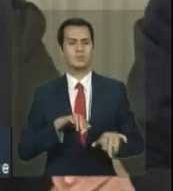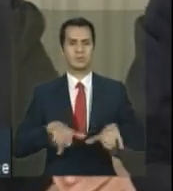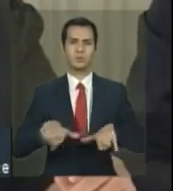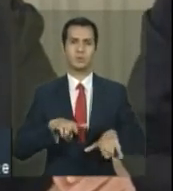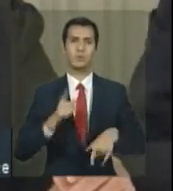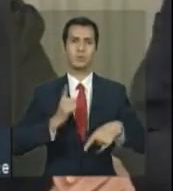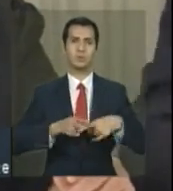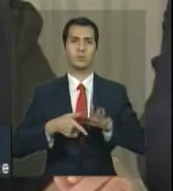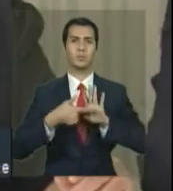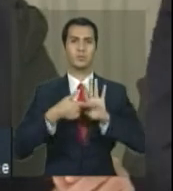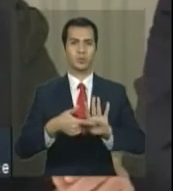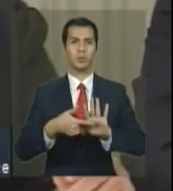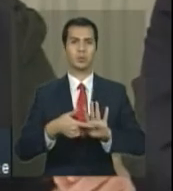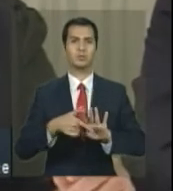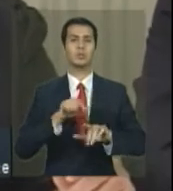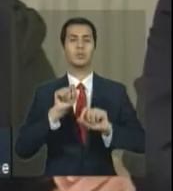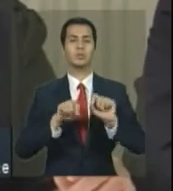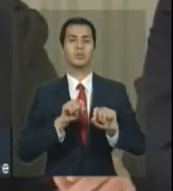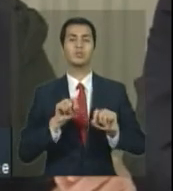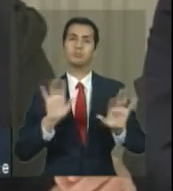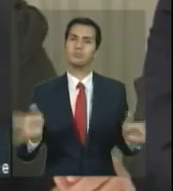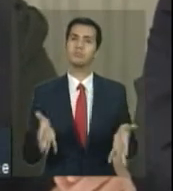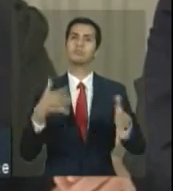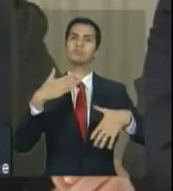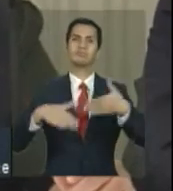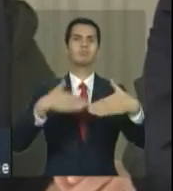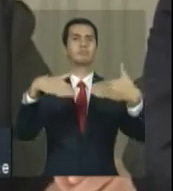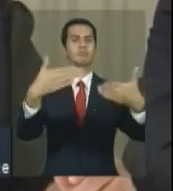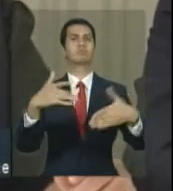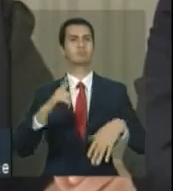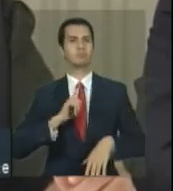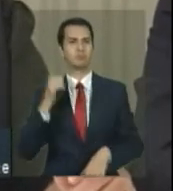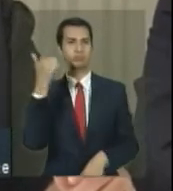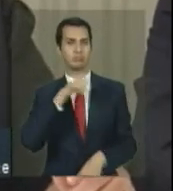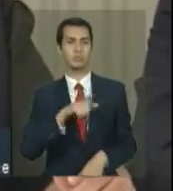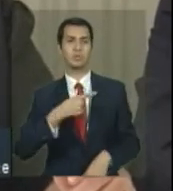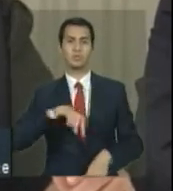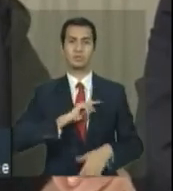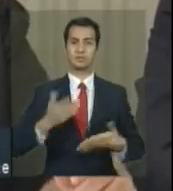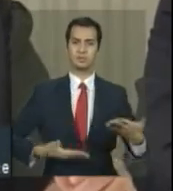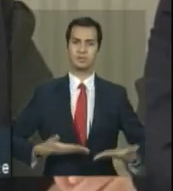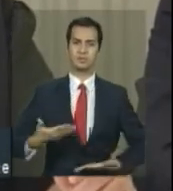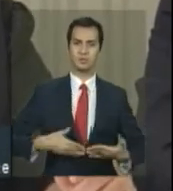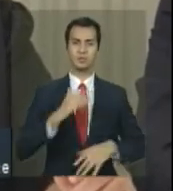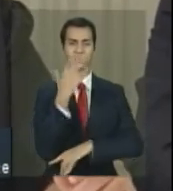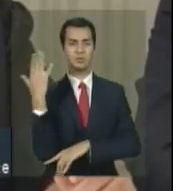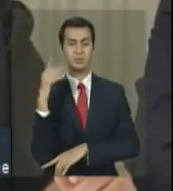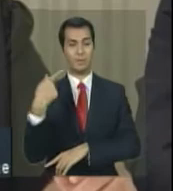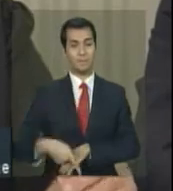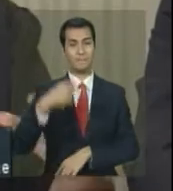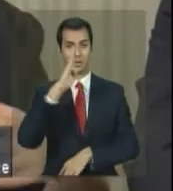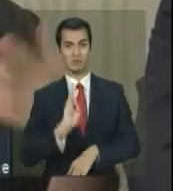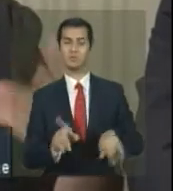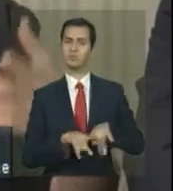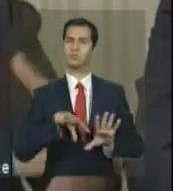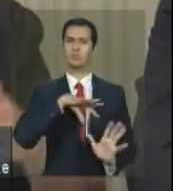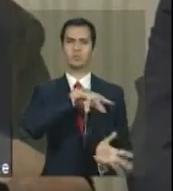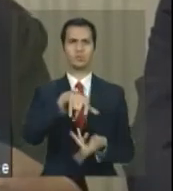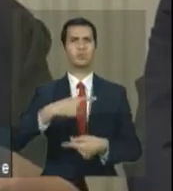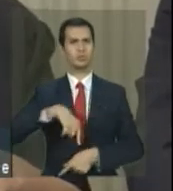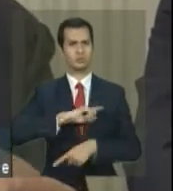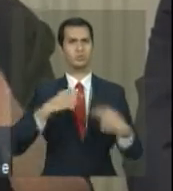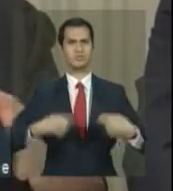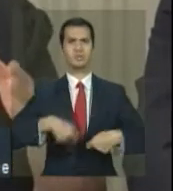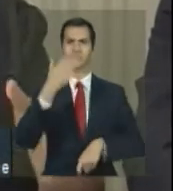um bom exemplo para que prospere o pagamento por serviços ambientais, não só no Brasil, mas no resto do mundo. Portanto, a gente tem que ser